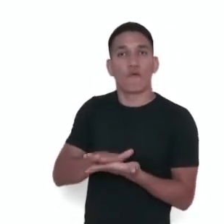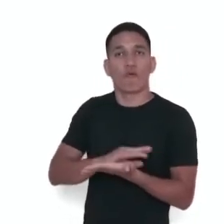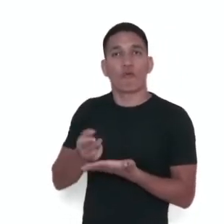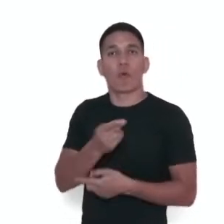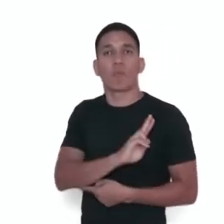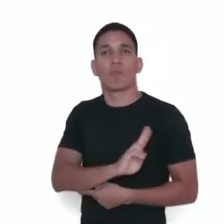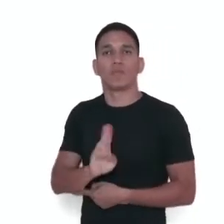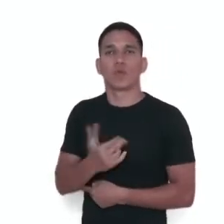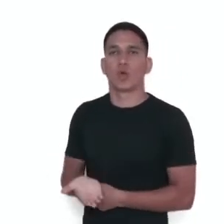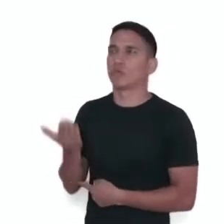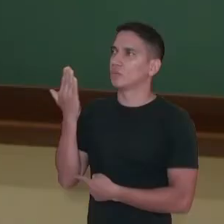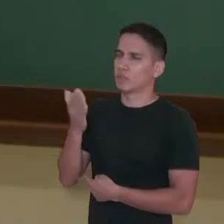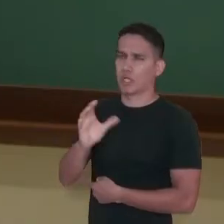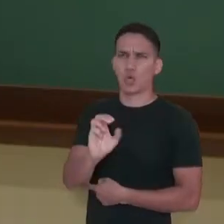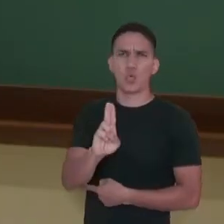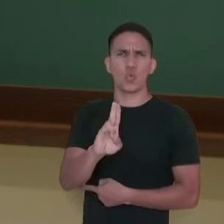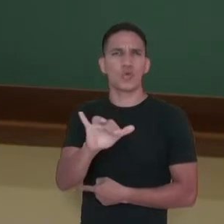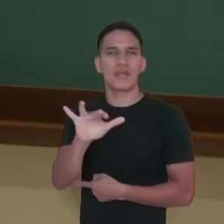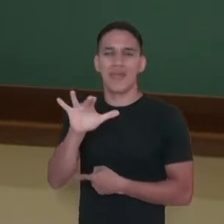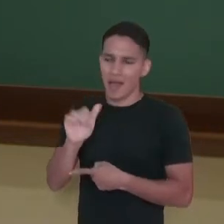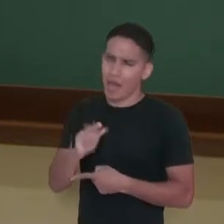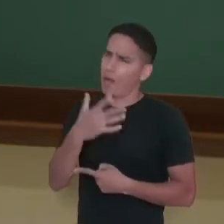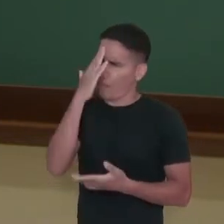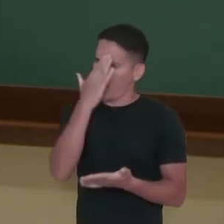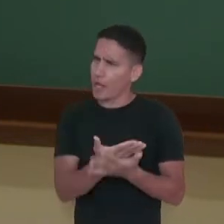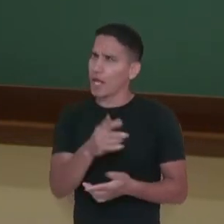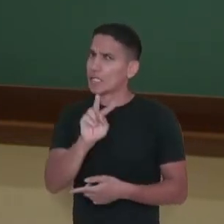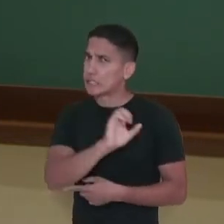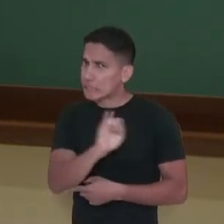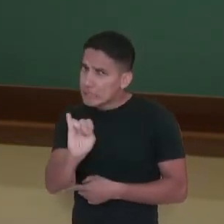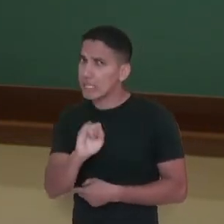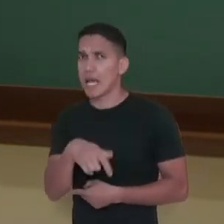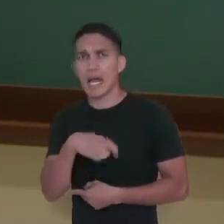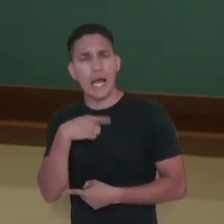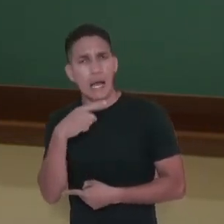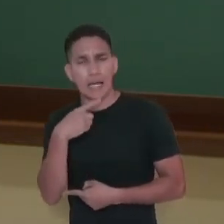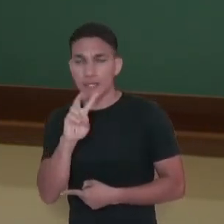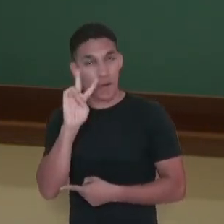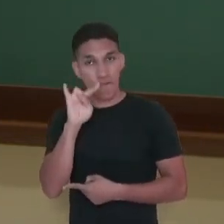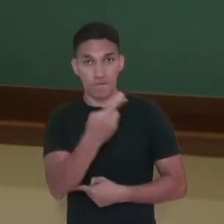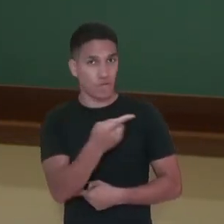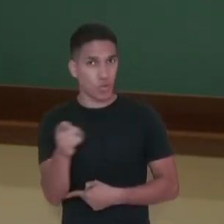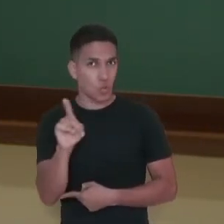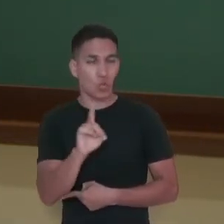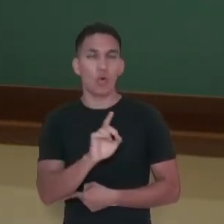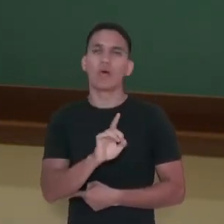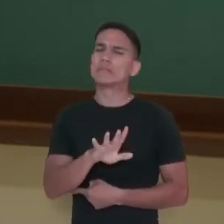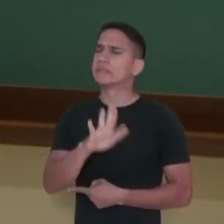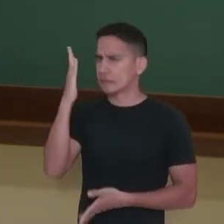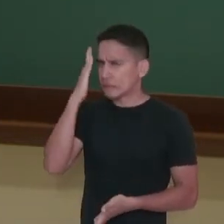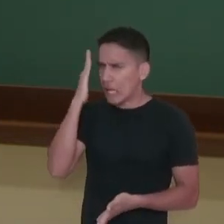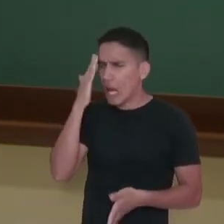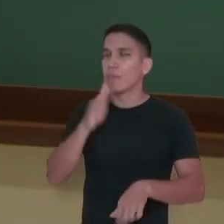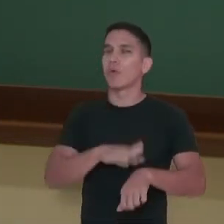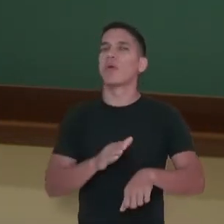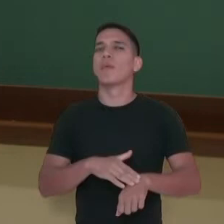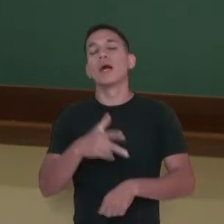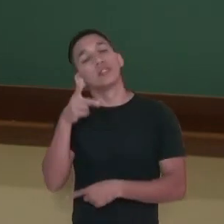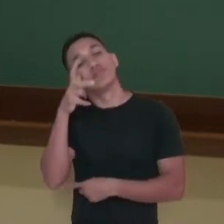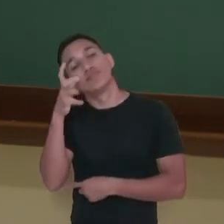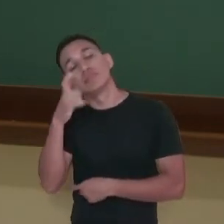A cuica, com certeza, você já deve, se não viu, sabe, pelo menos identificar quando é a cuica numa